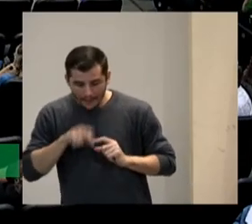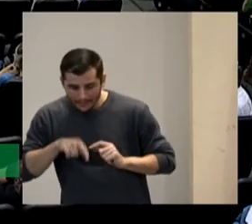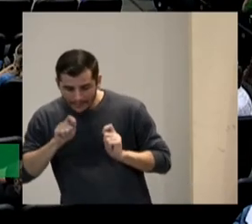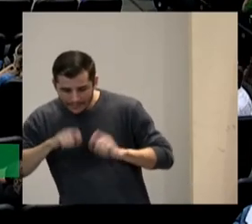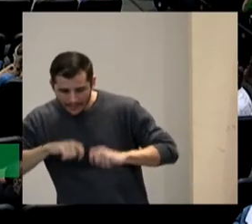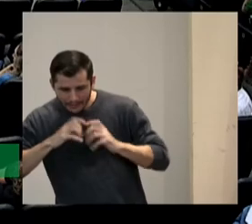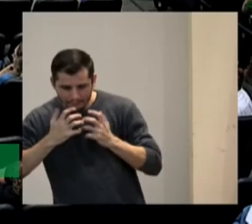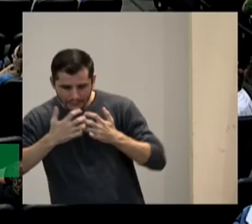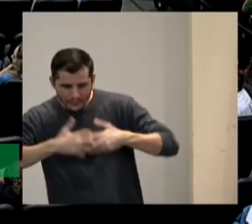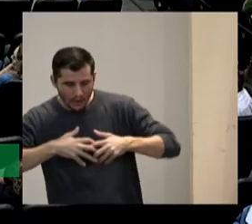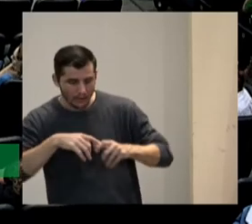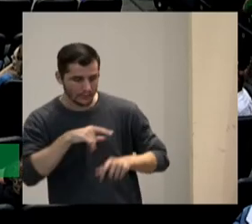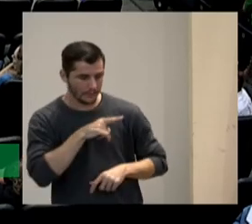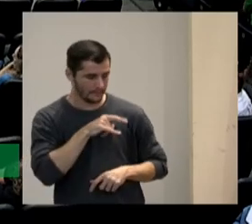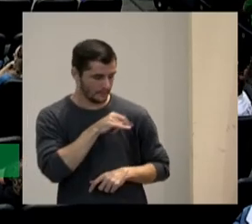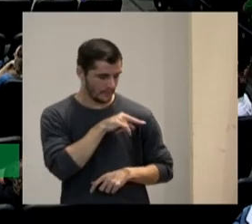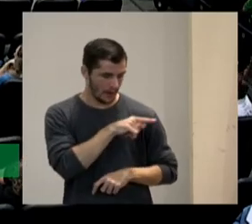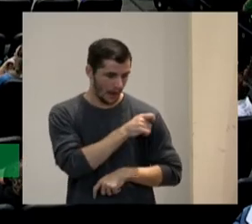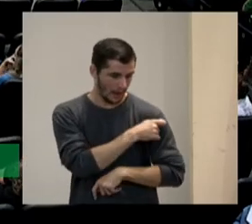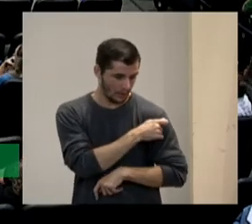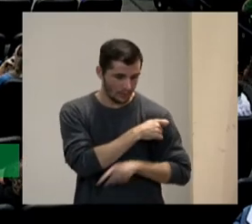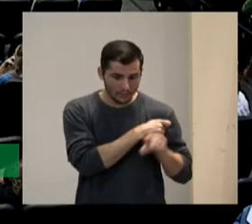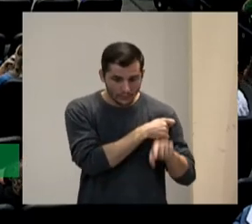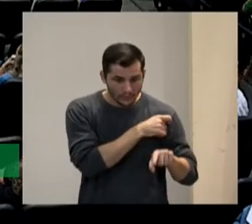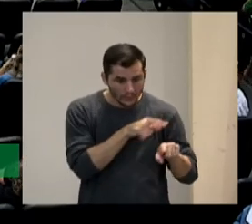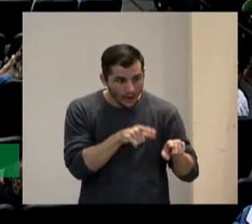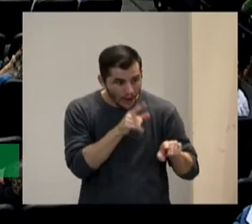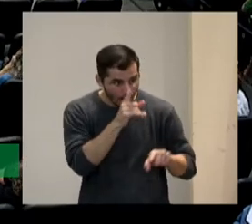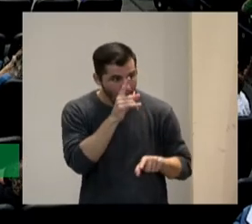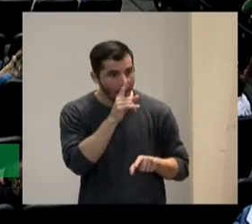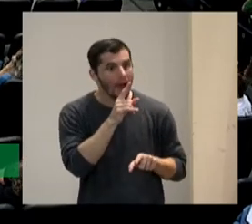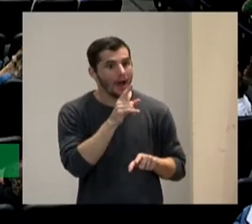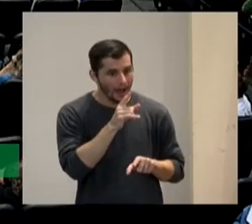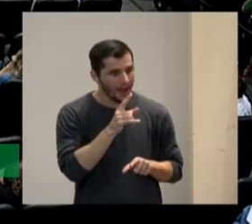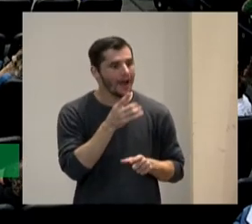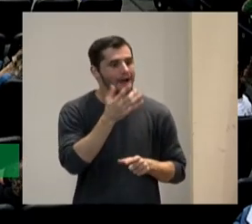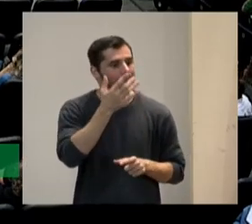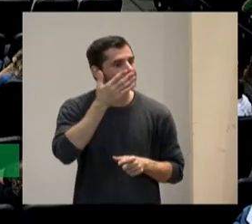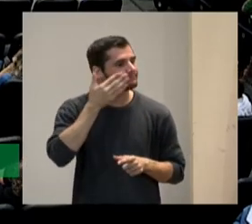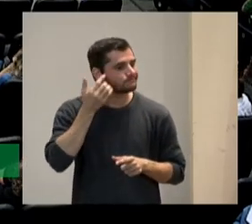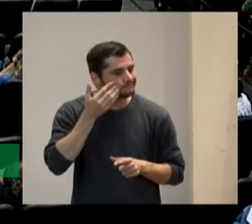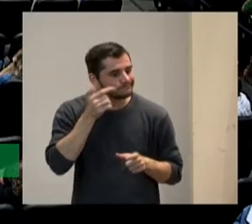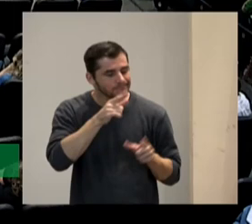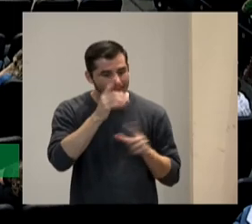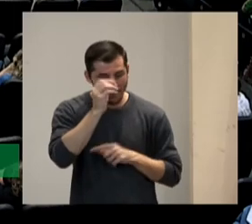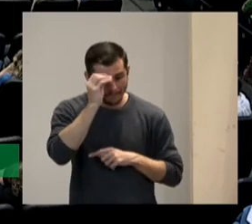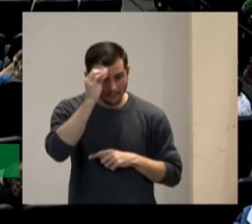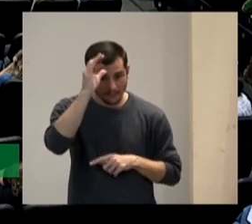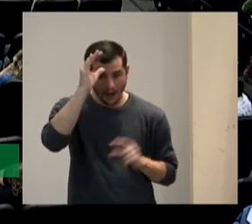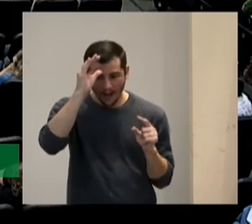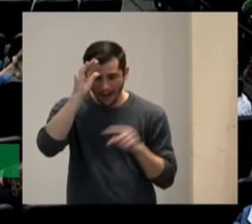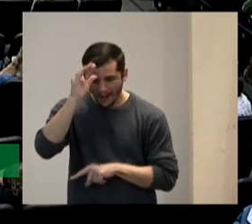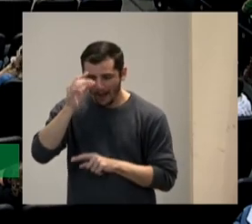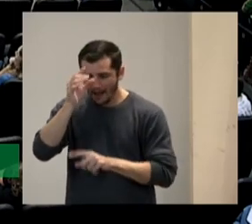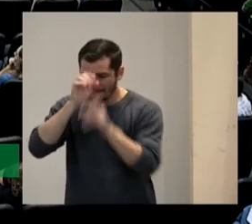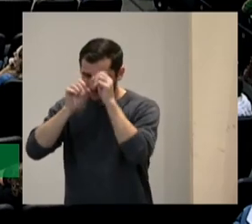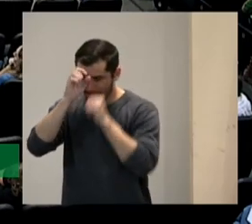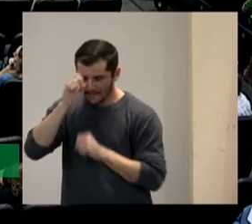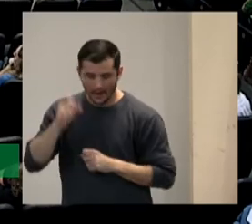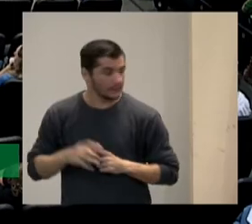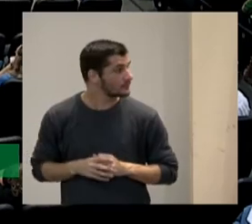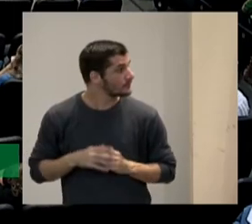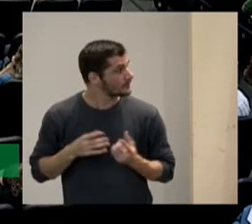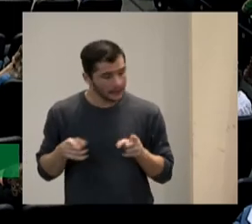parte do estudante de aquilo que reconheceu e que aprendeu anteriormente e tem outra parte que é a área afectiva